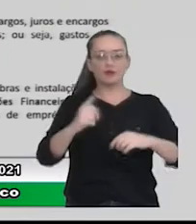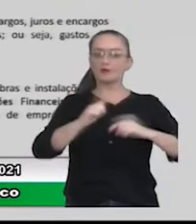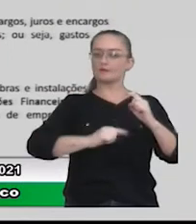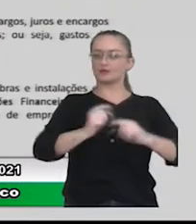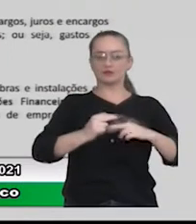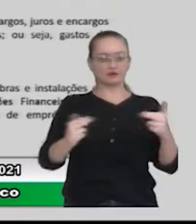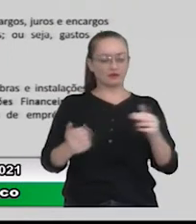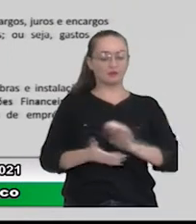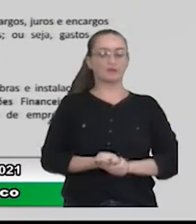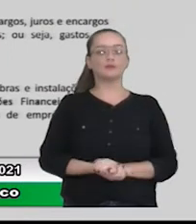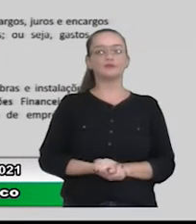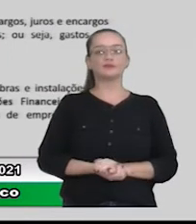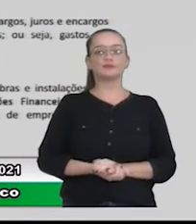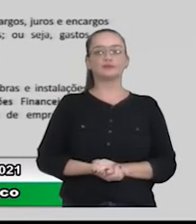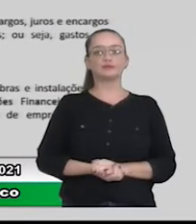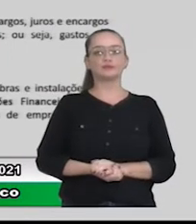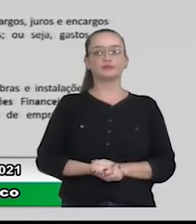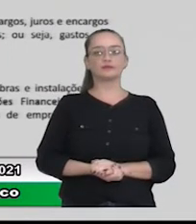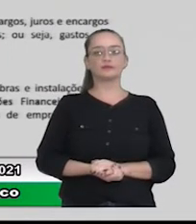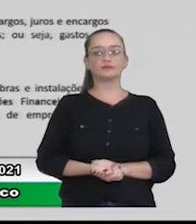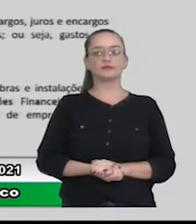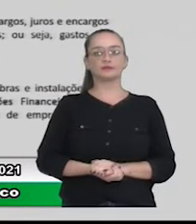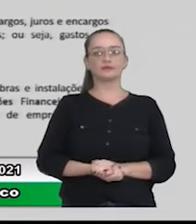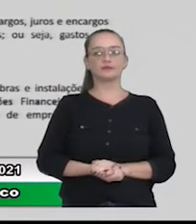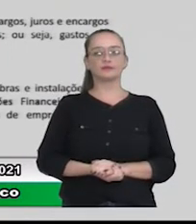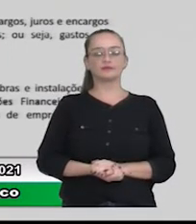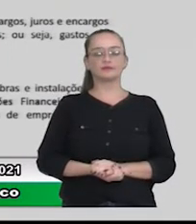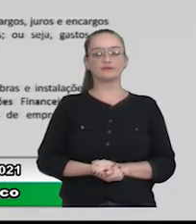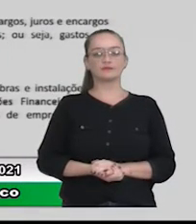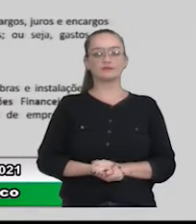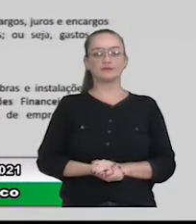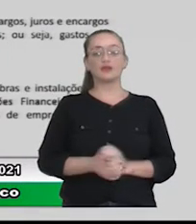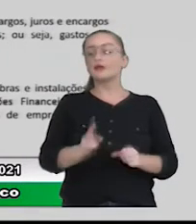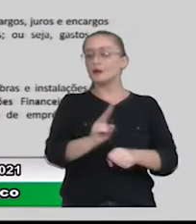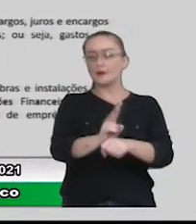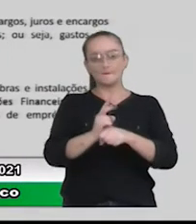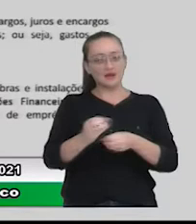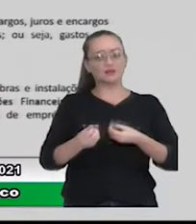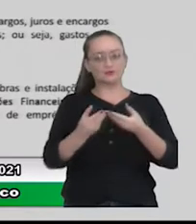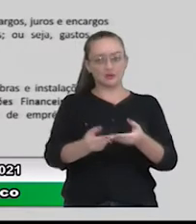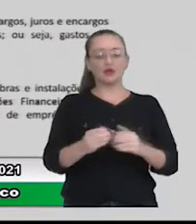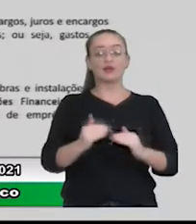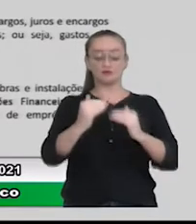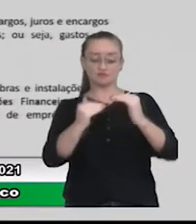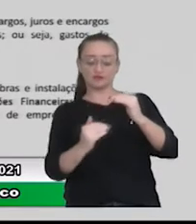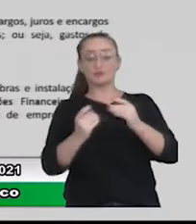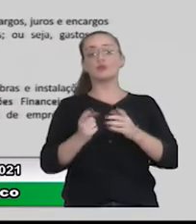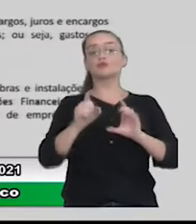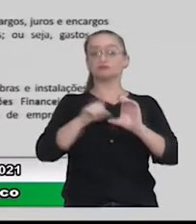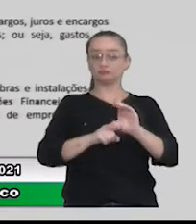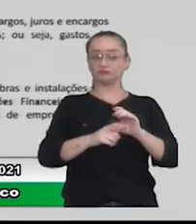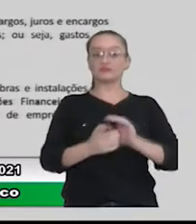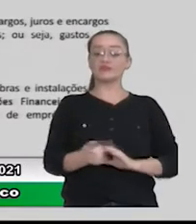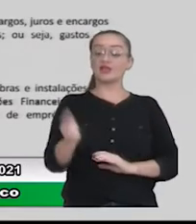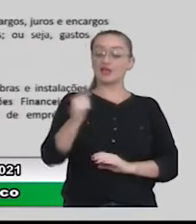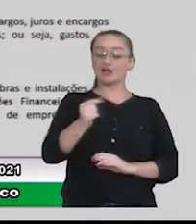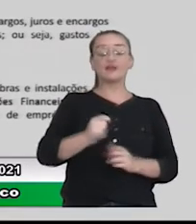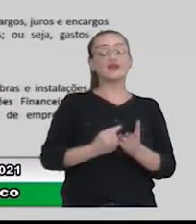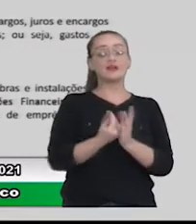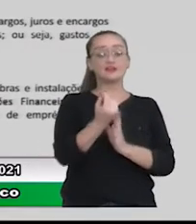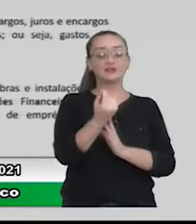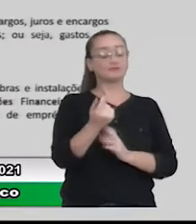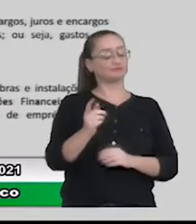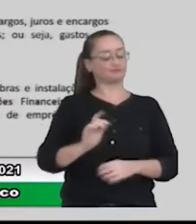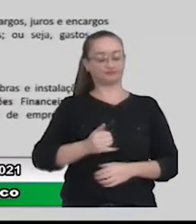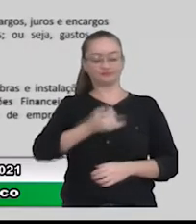permanente, concessão de empréstimo, amortização de dívida. Aqui, as nossas receitas de